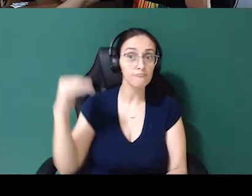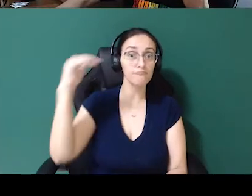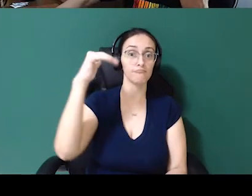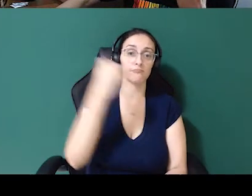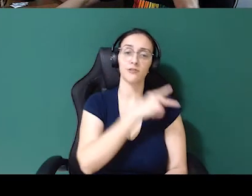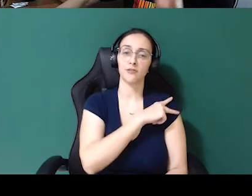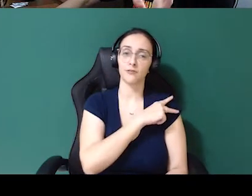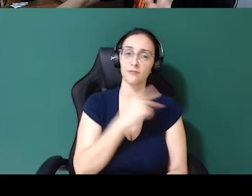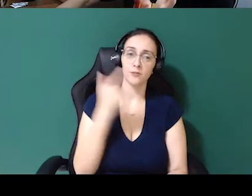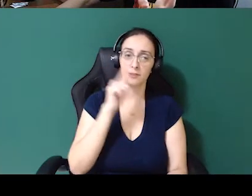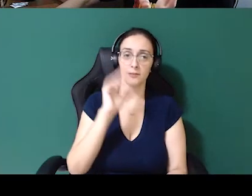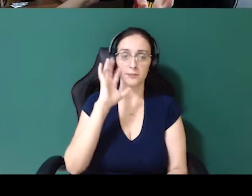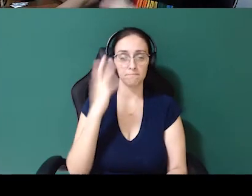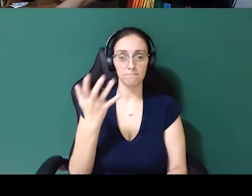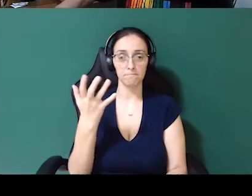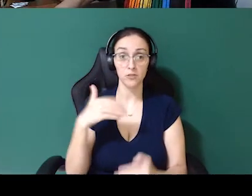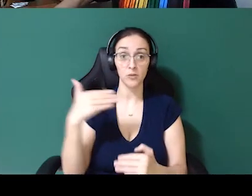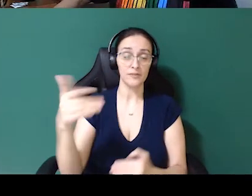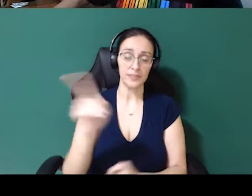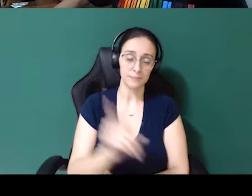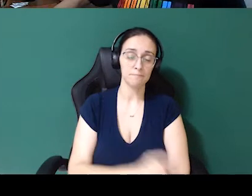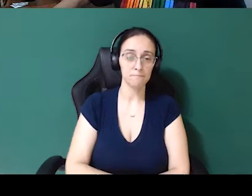resolver, não avança tanto.